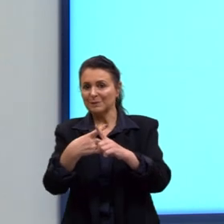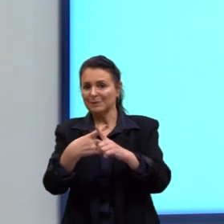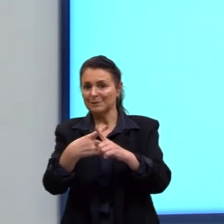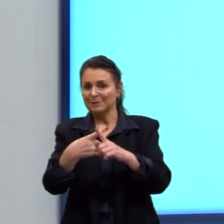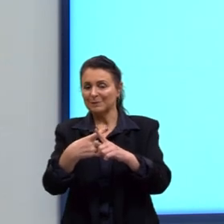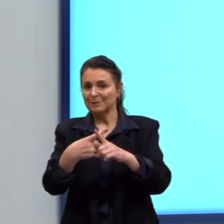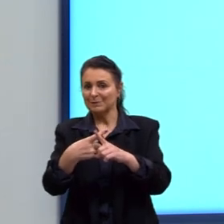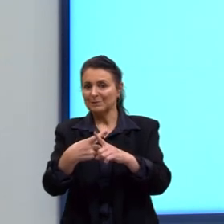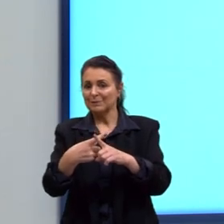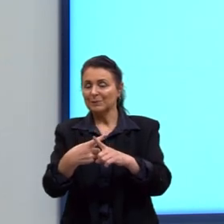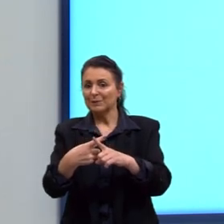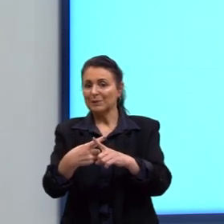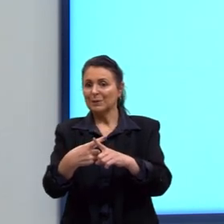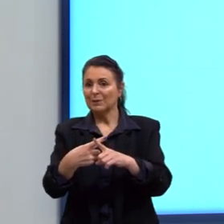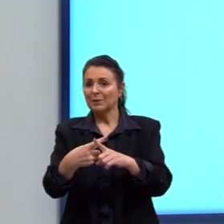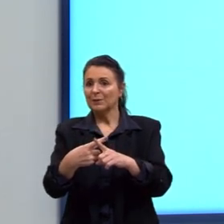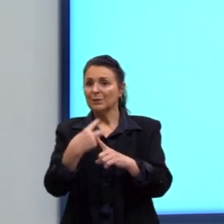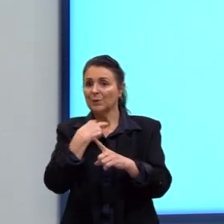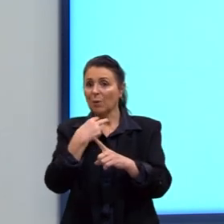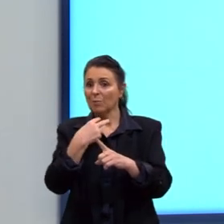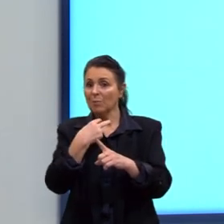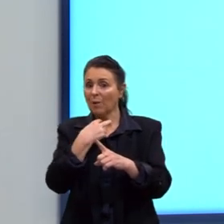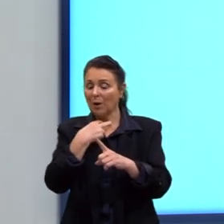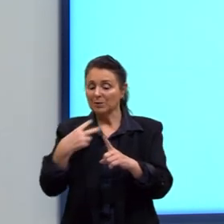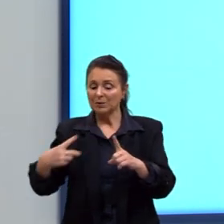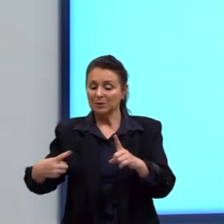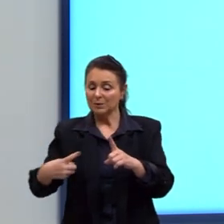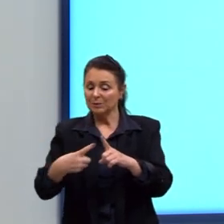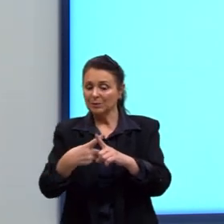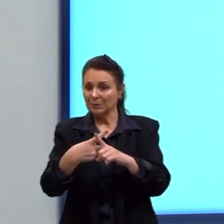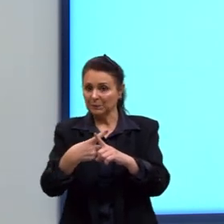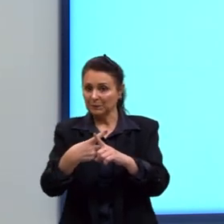Então, não pode acontecer isso aqui. Elas não podem se cruzar.